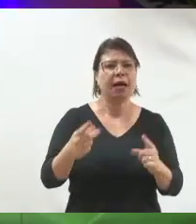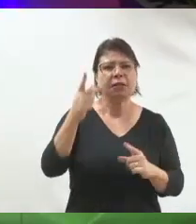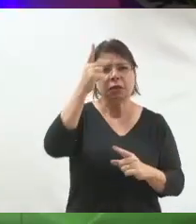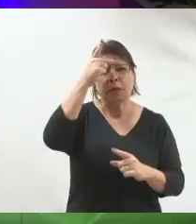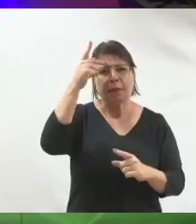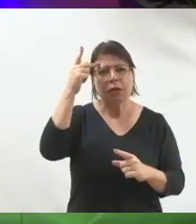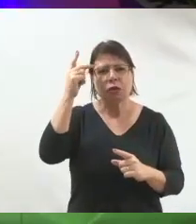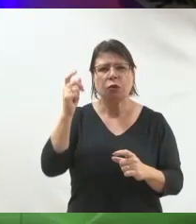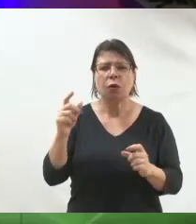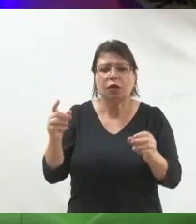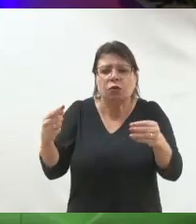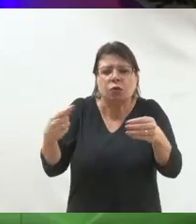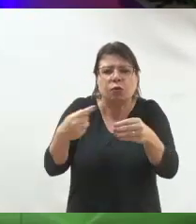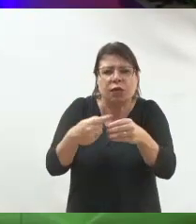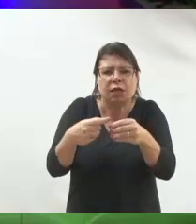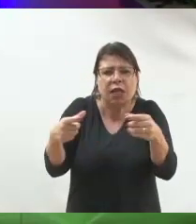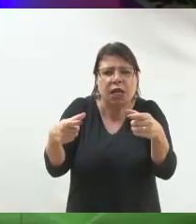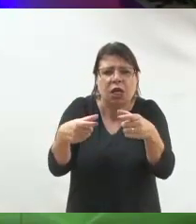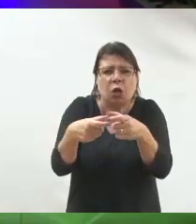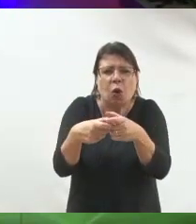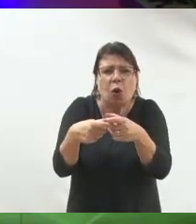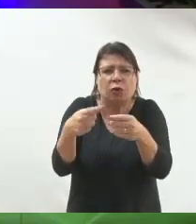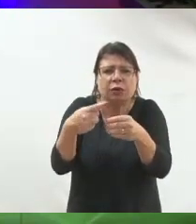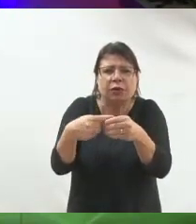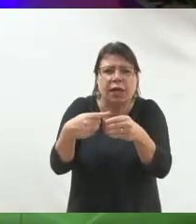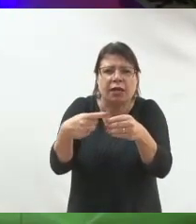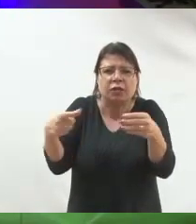numa cidade do interior de Pernambuco.